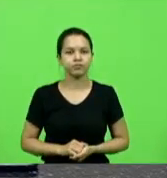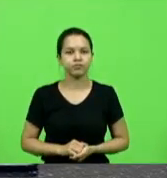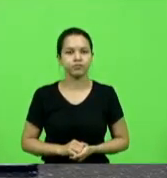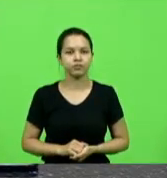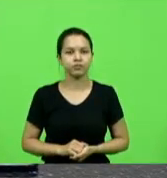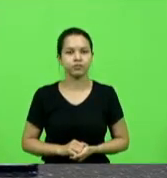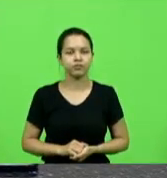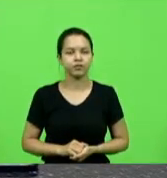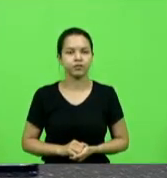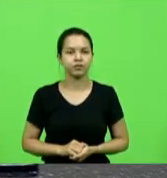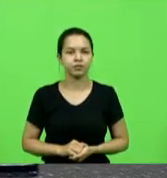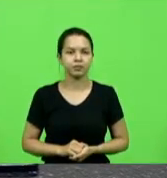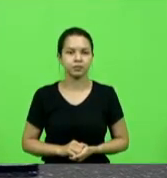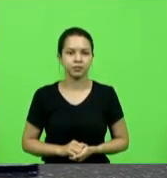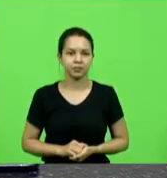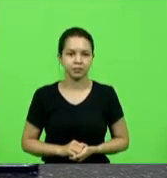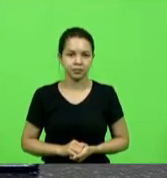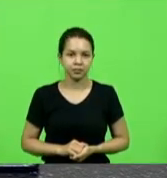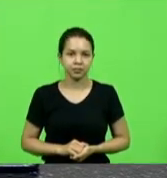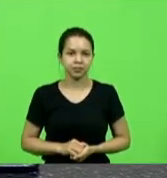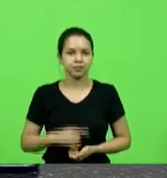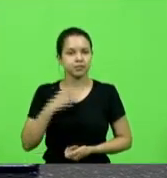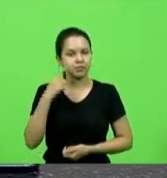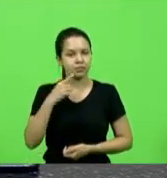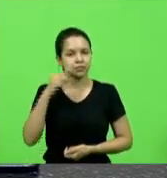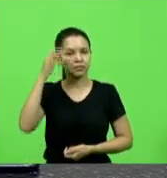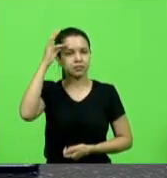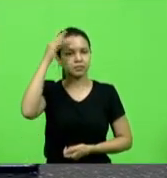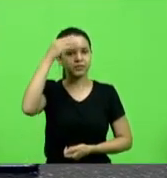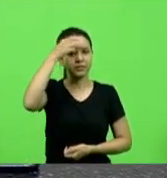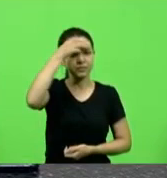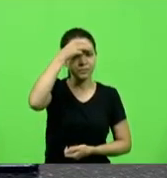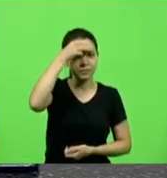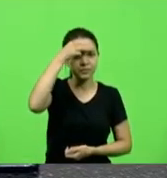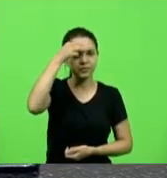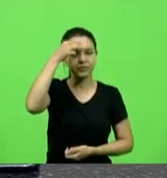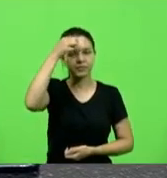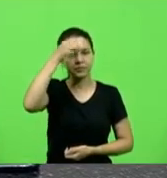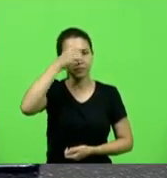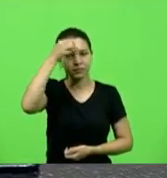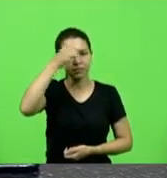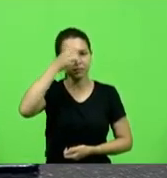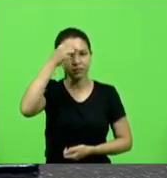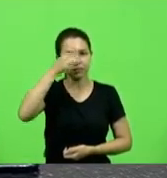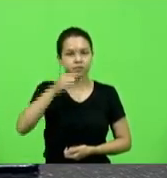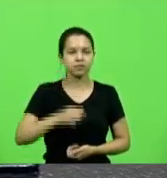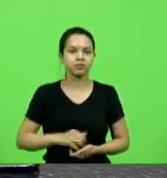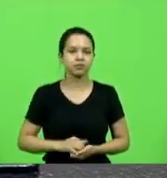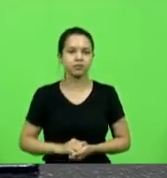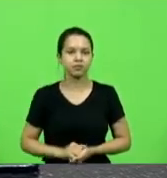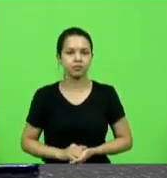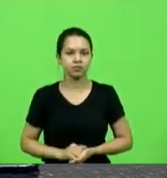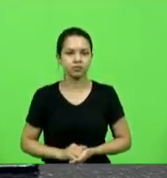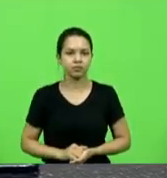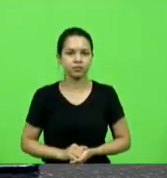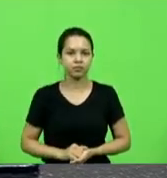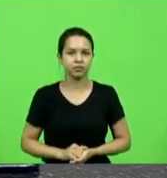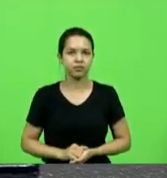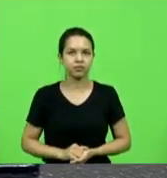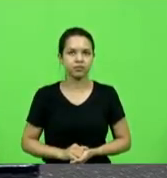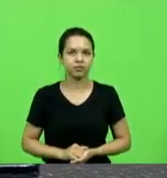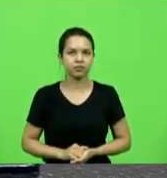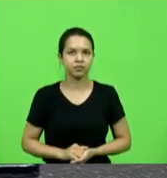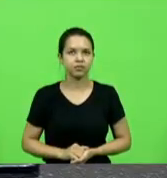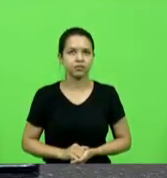deputado líder da bancada do PT Fabiano deputado Maurício da bancada do PL deu mais uma